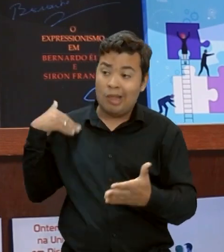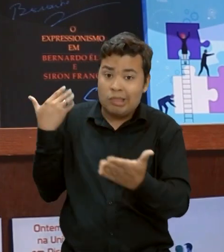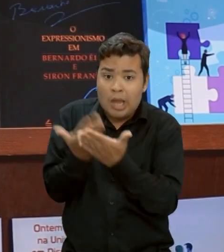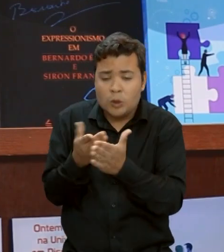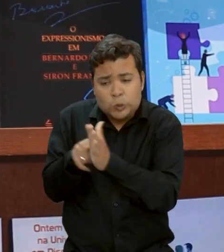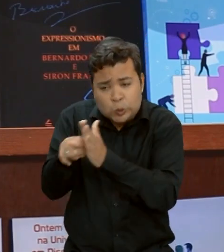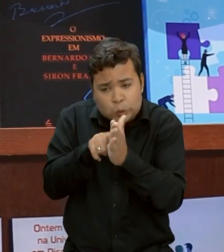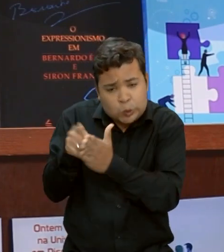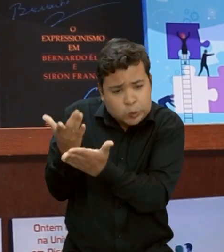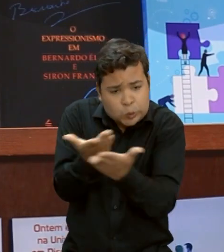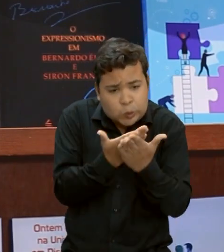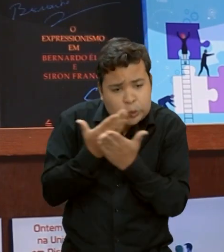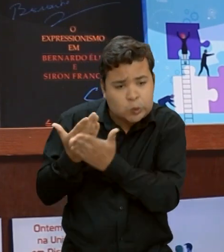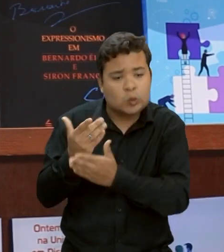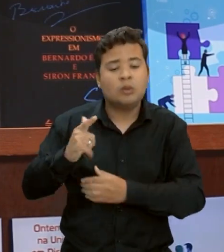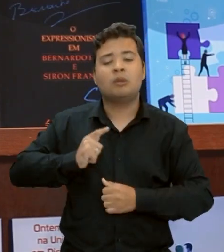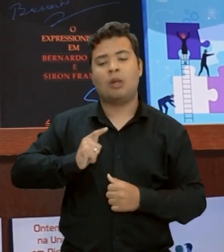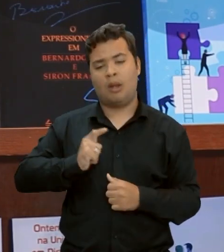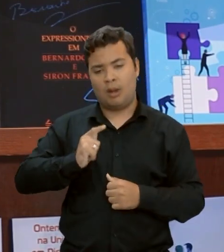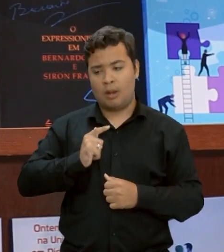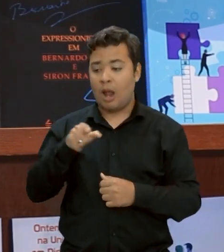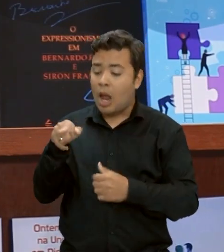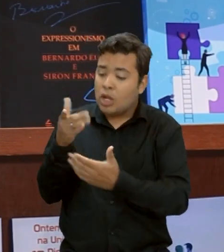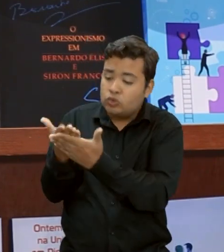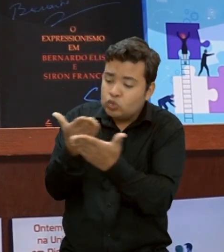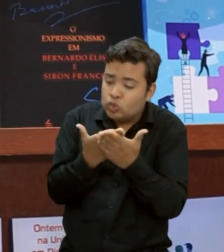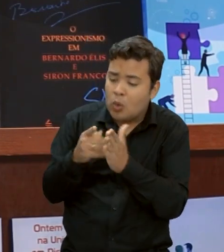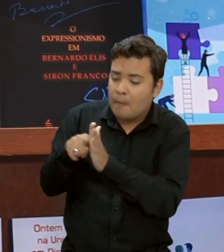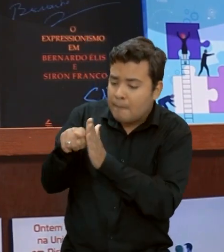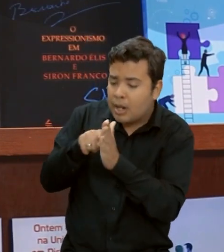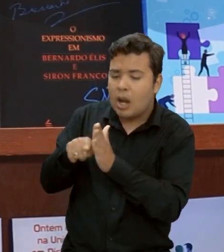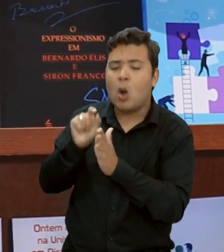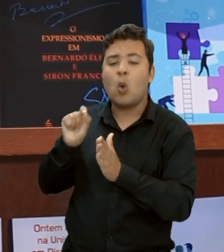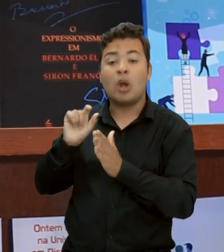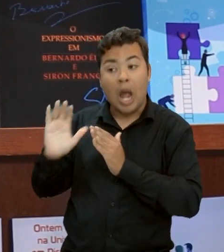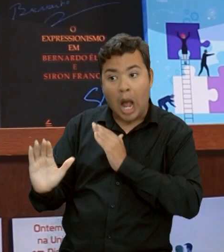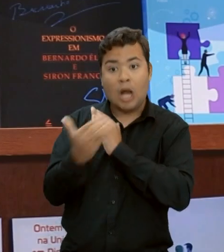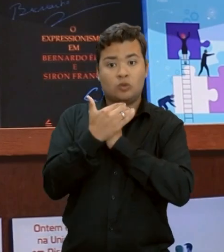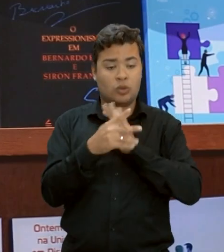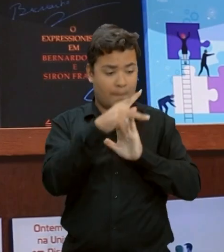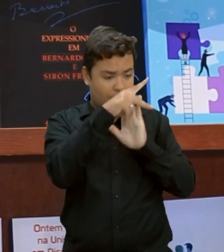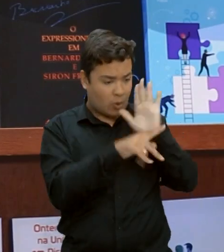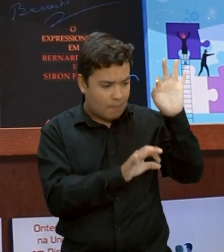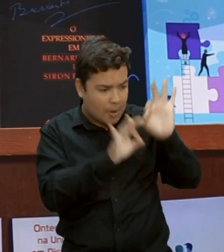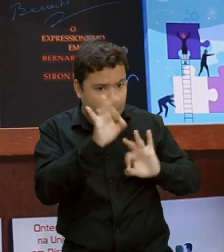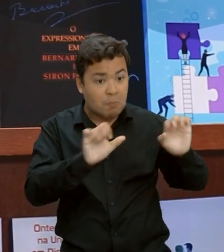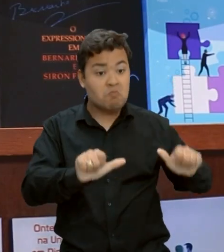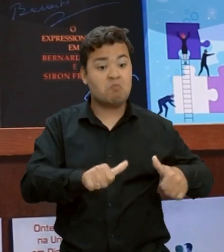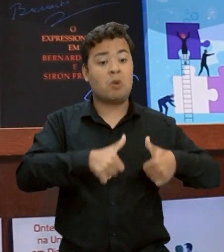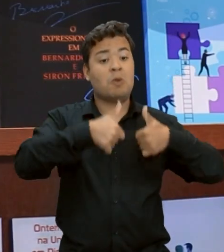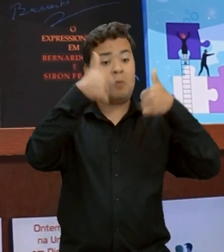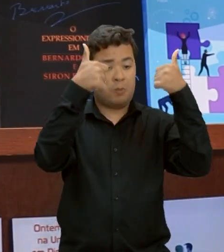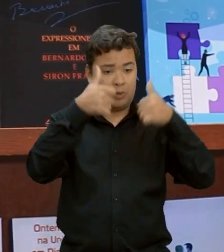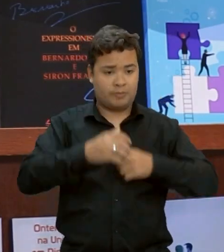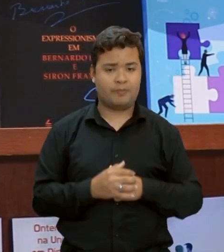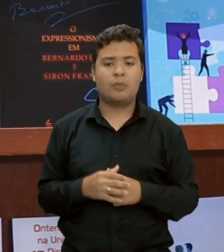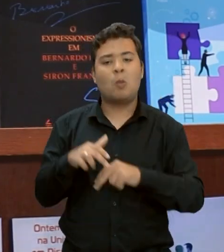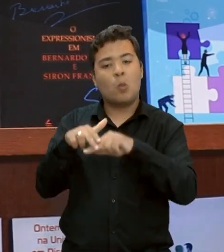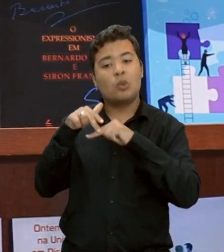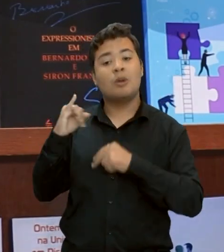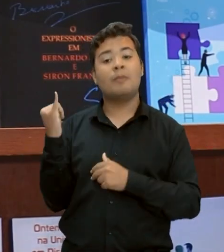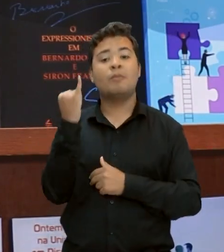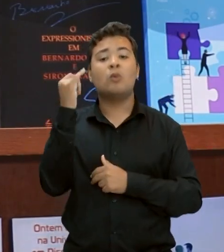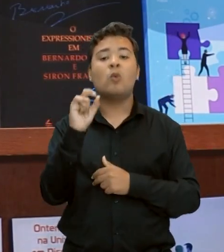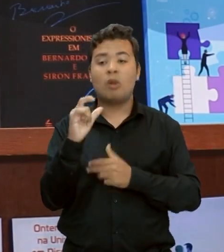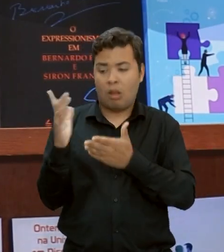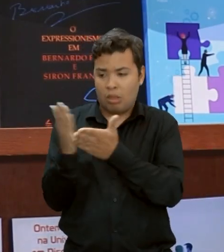existem muitos estudos que são utilizados para a melhoria desses projetos. E essa a importância, por exemplo, de livros que são